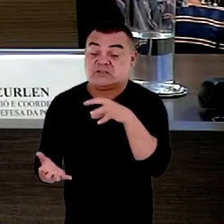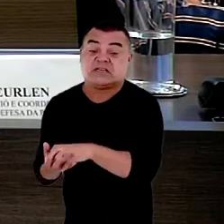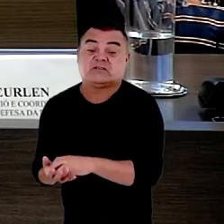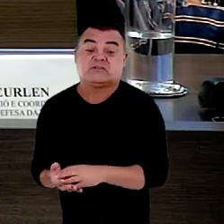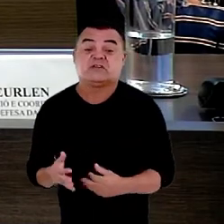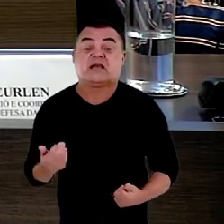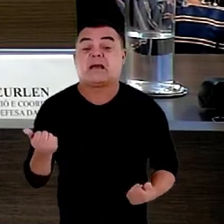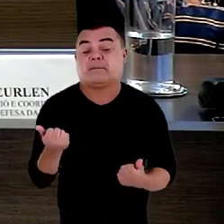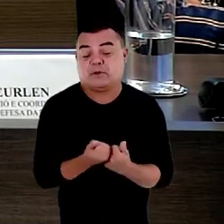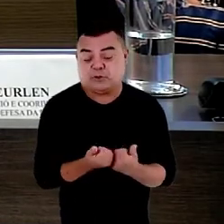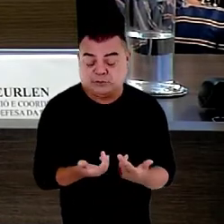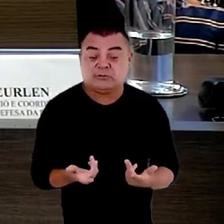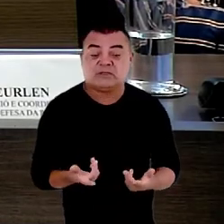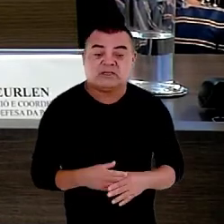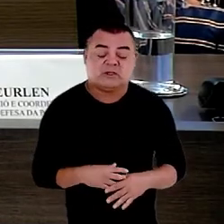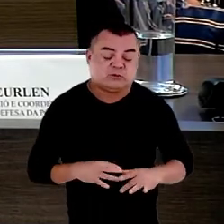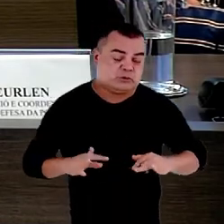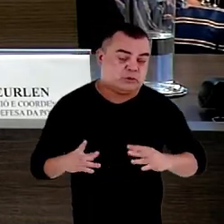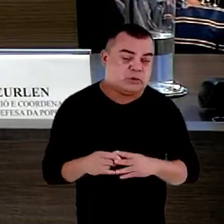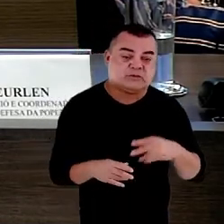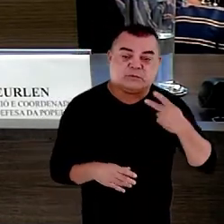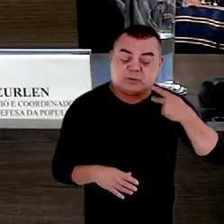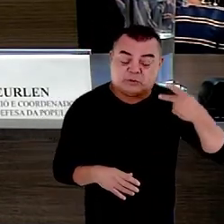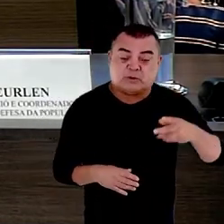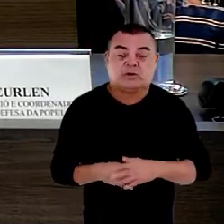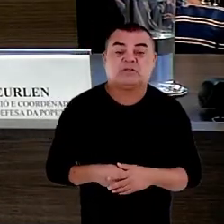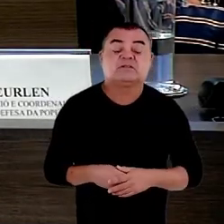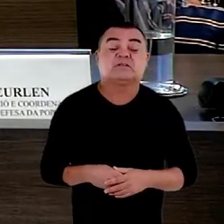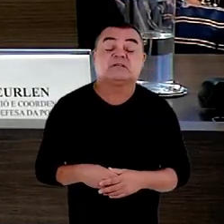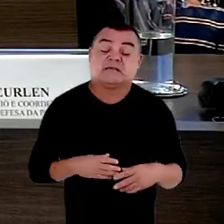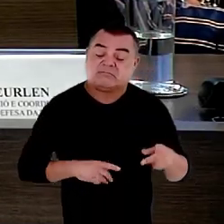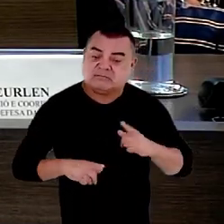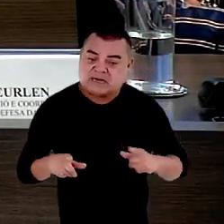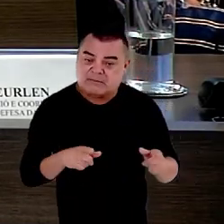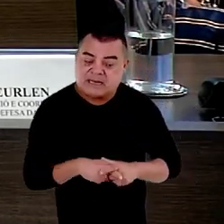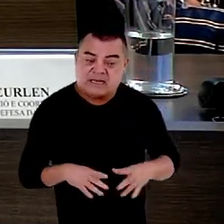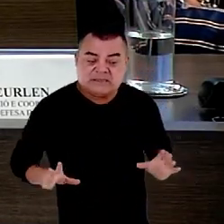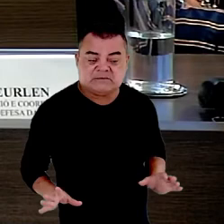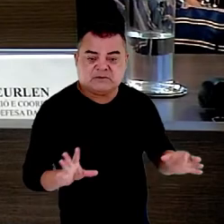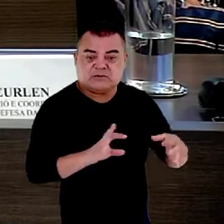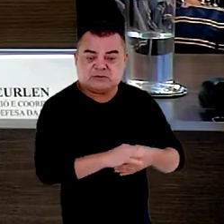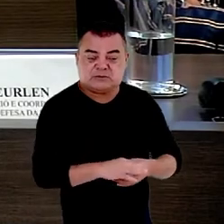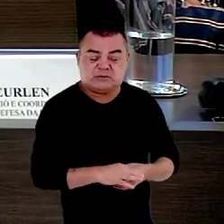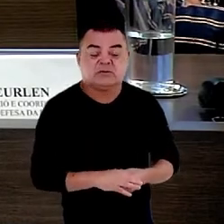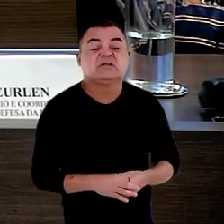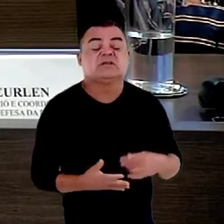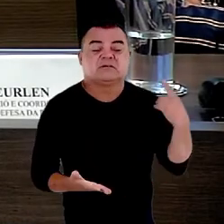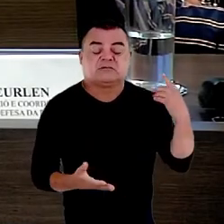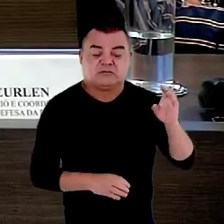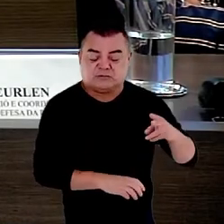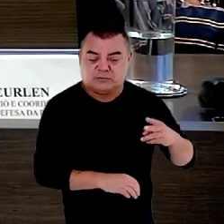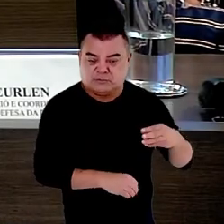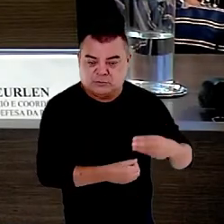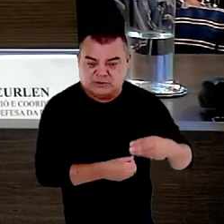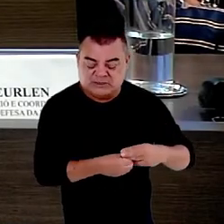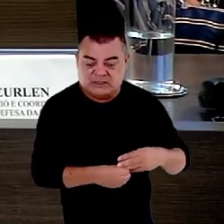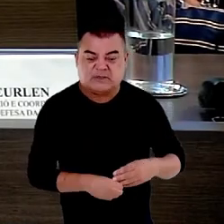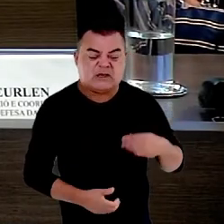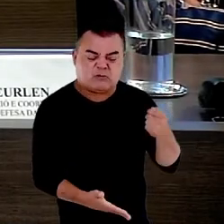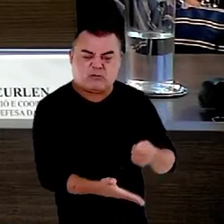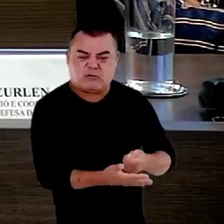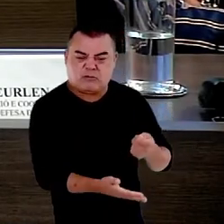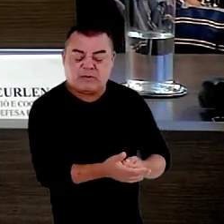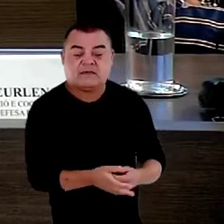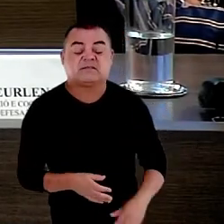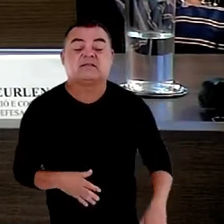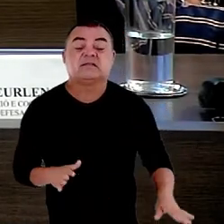Joao Vandamelo que todos os promotores se envolvam nos seus municípios na cobrança das prestações que a Lei nº 11